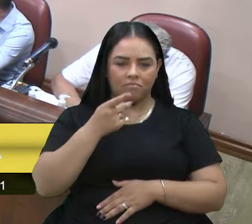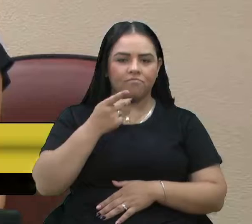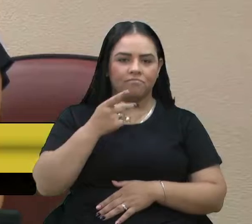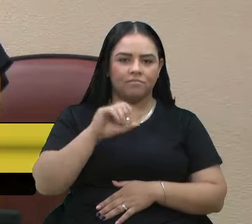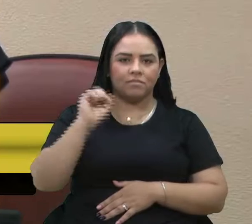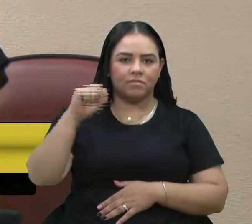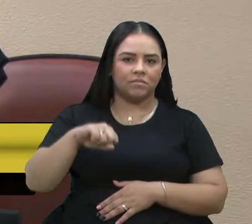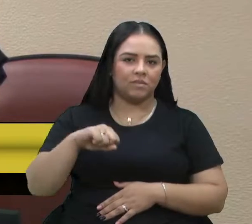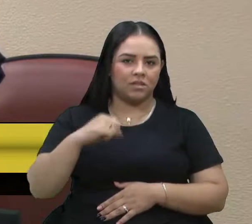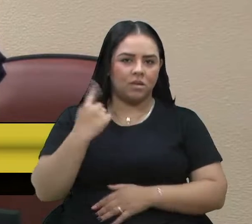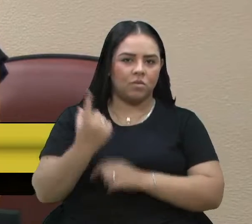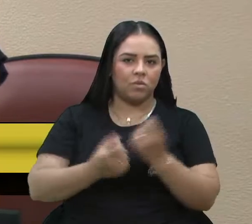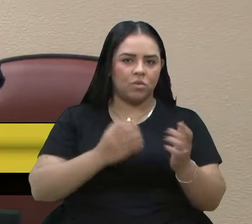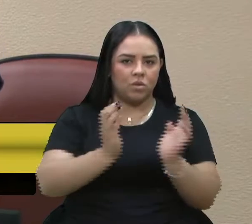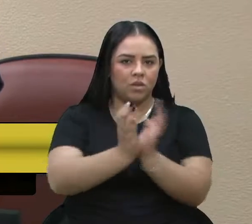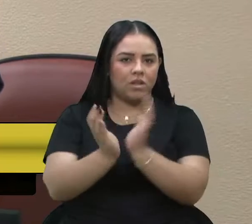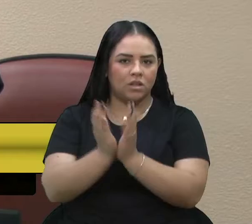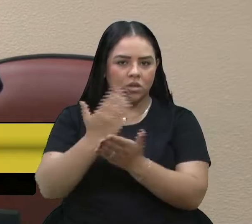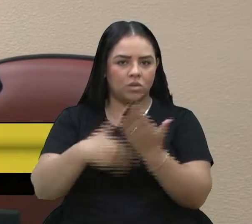colegas e para quem nos acompanha.